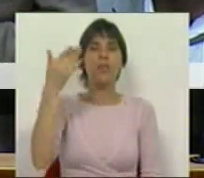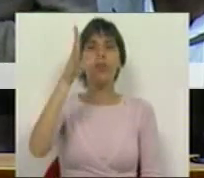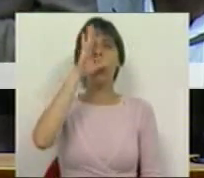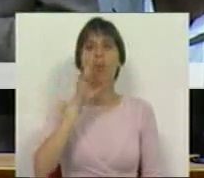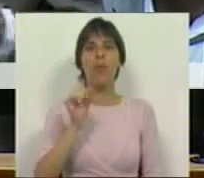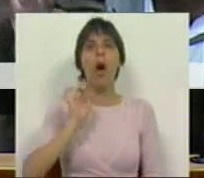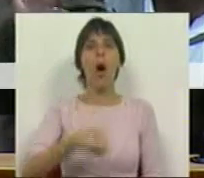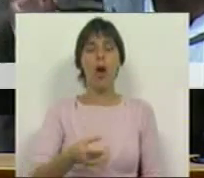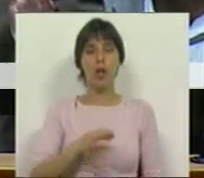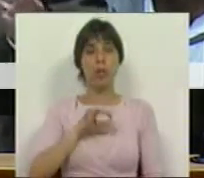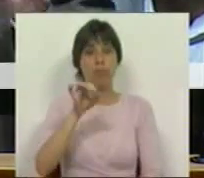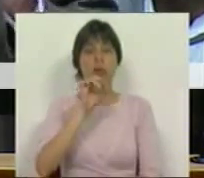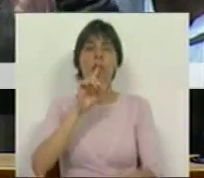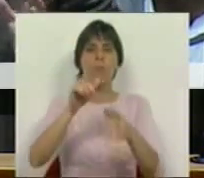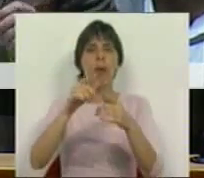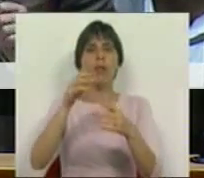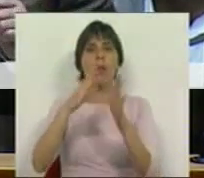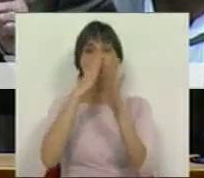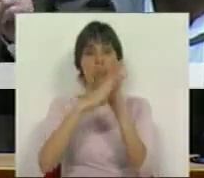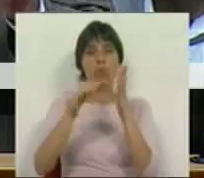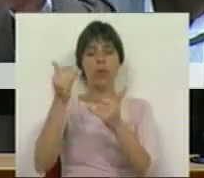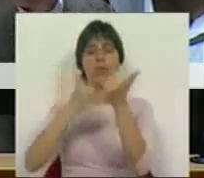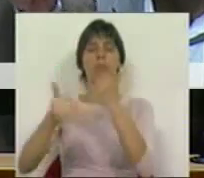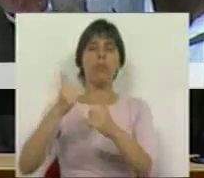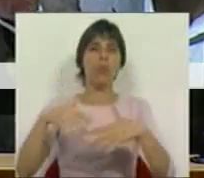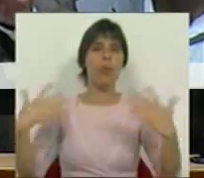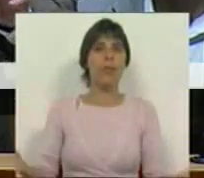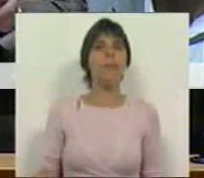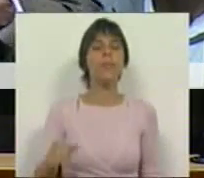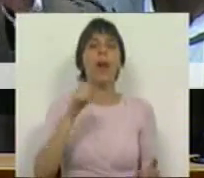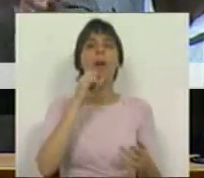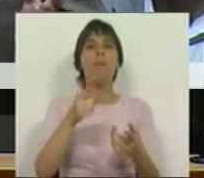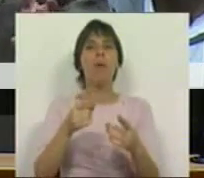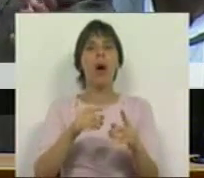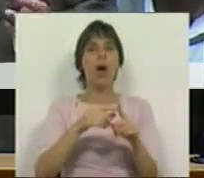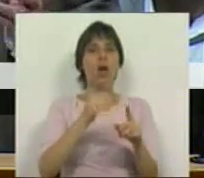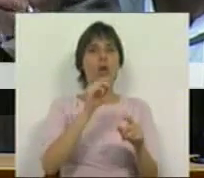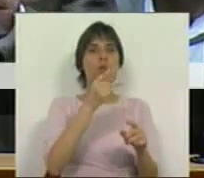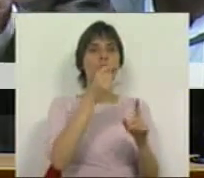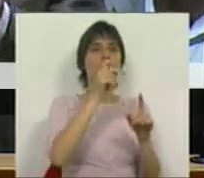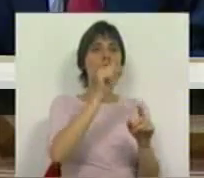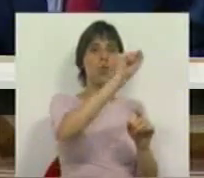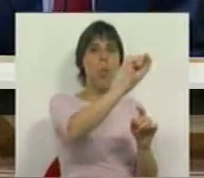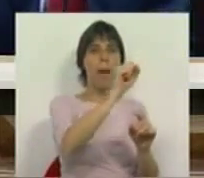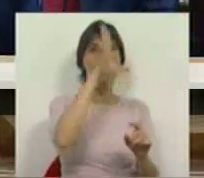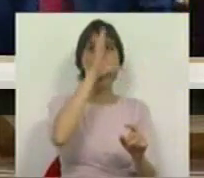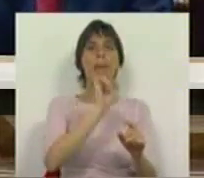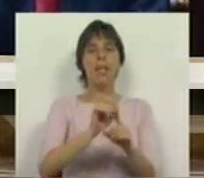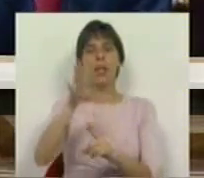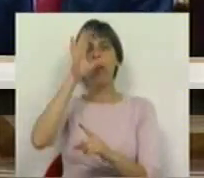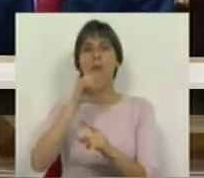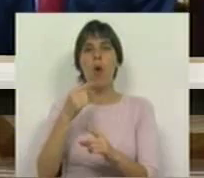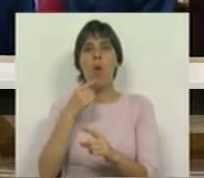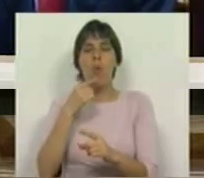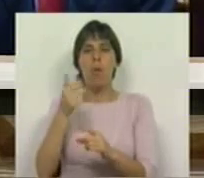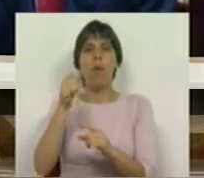O Sr. pode mudar de modelo. Pode trocar super-ministros por ministros